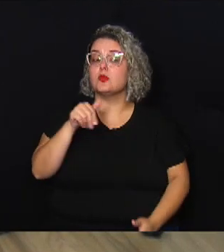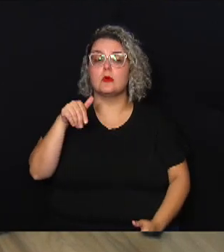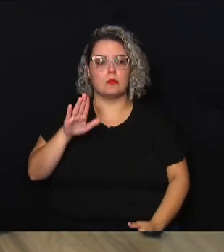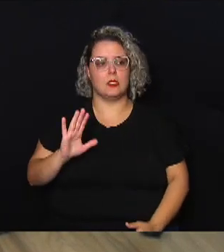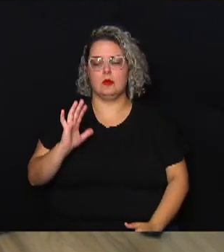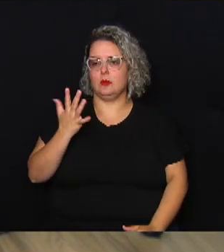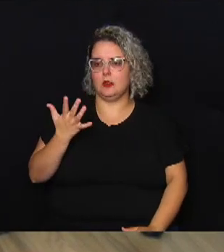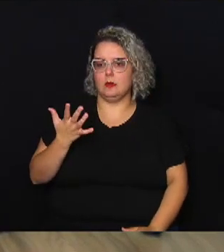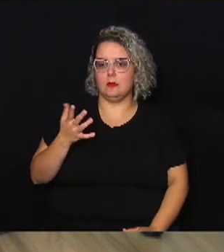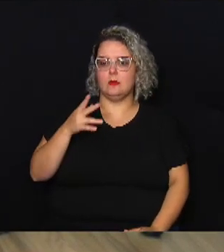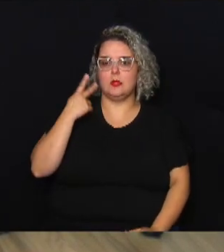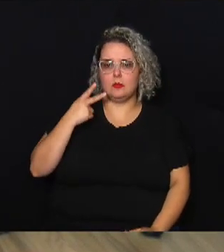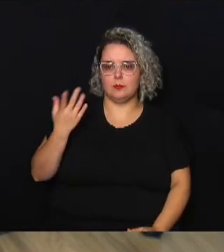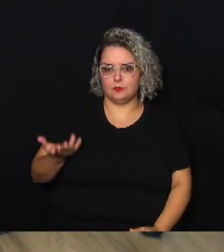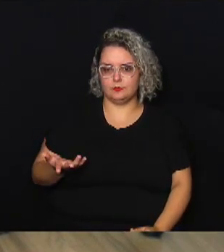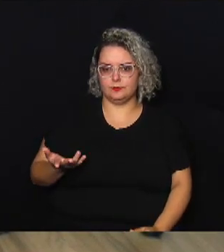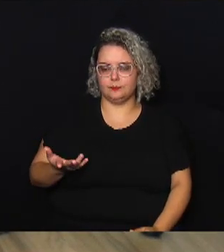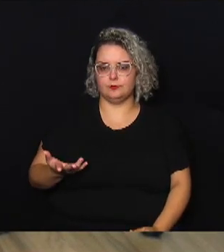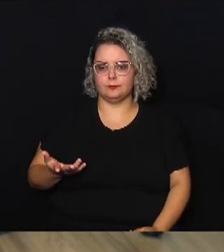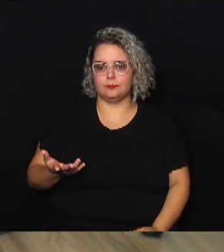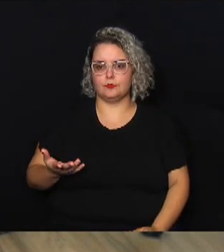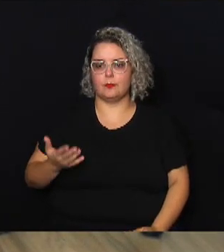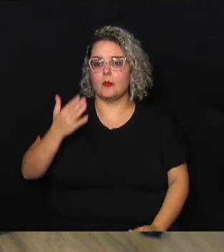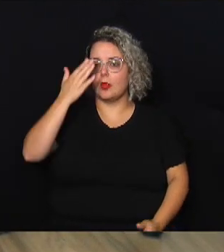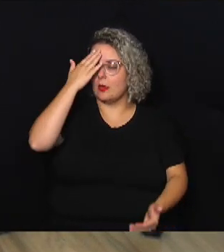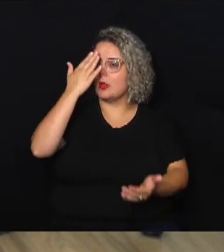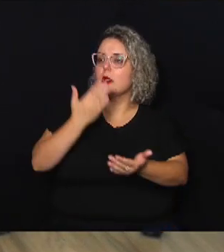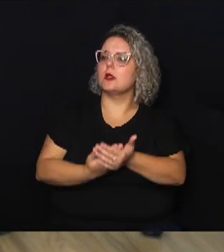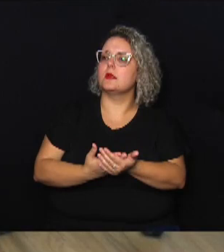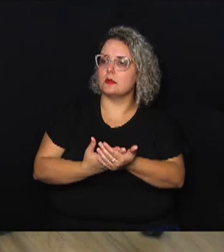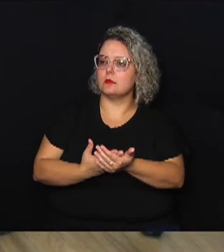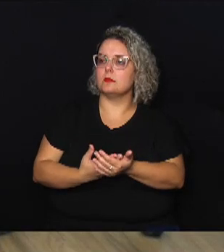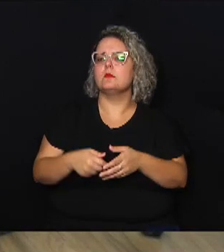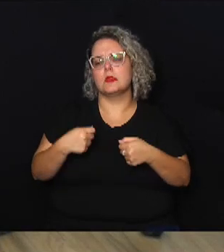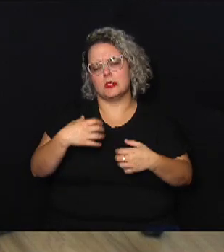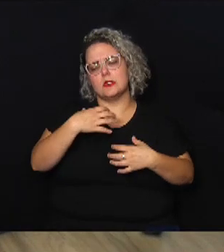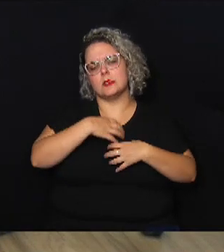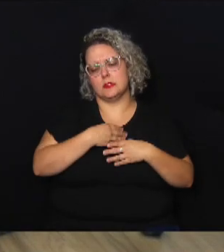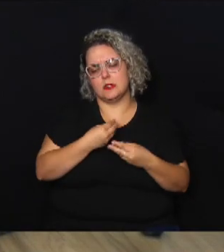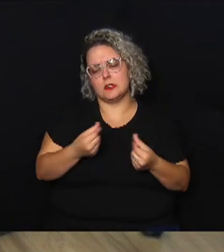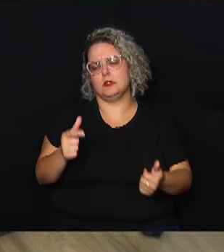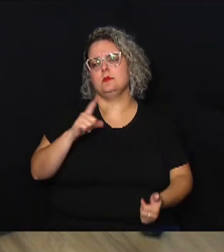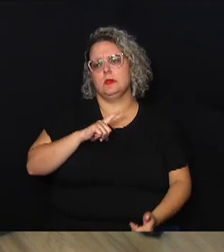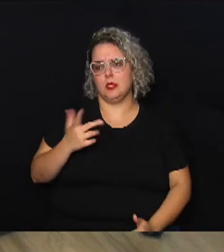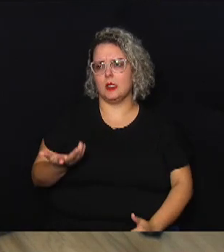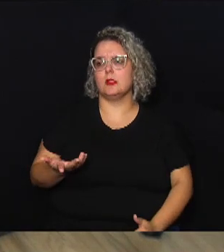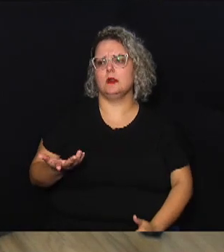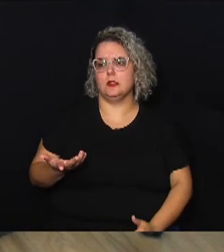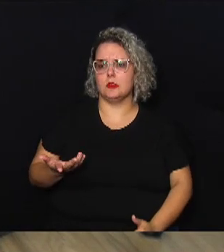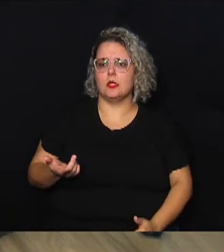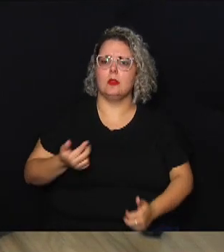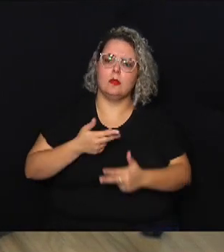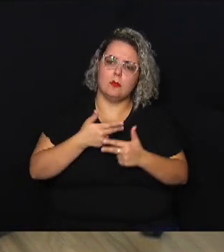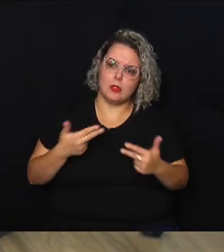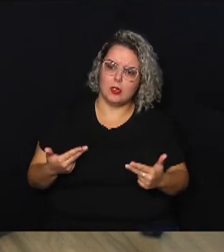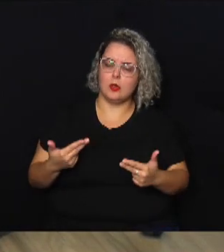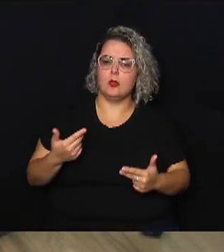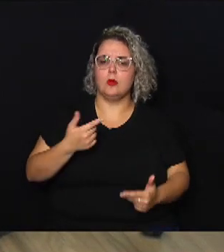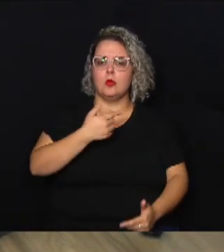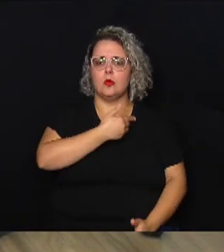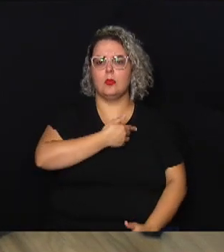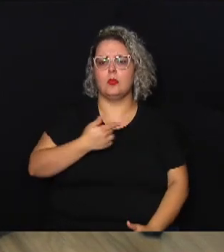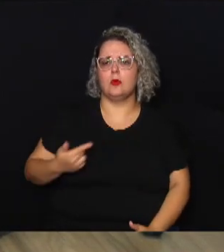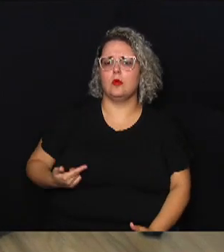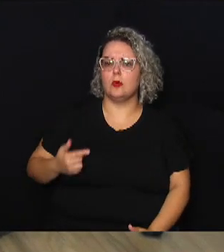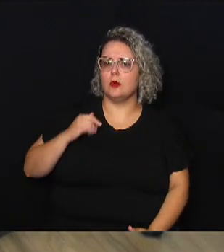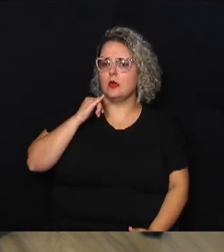eu acredito que a primeira coisa tem que ter sensibilidade uma coisa que o governador ele ganhou porque ele não